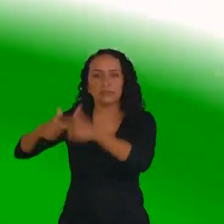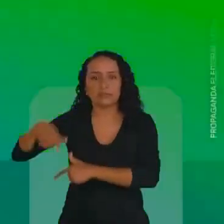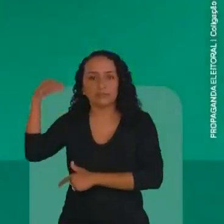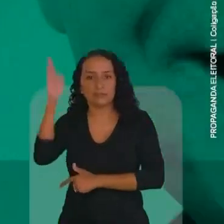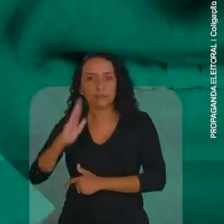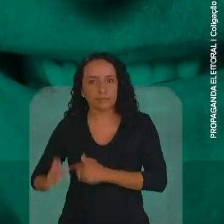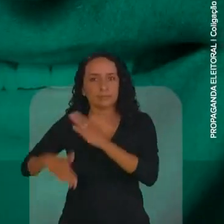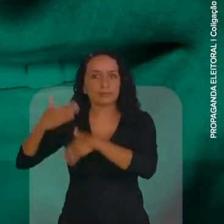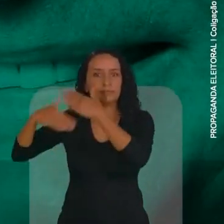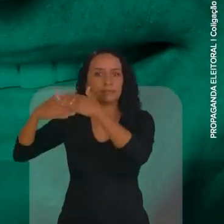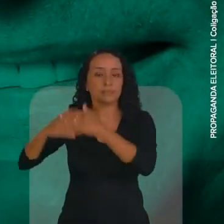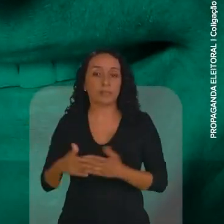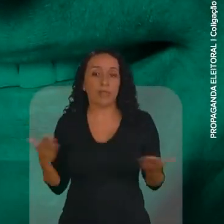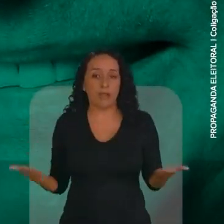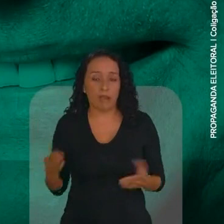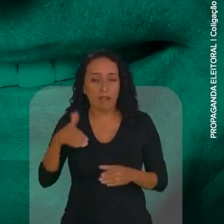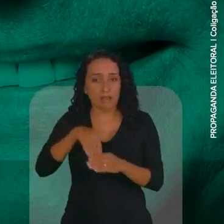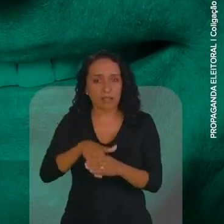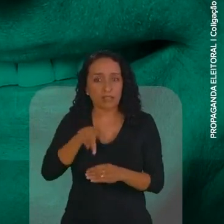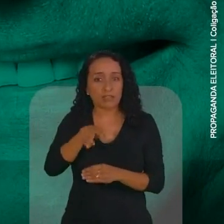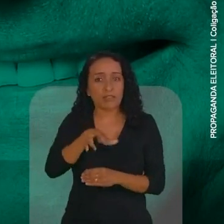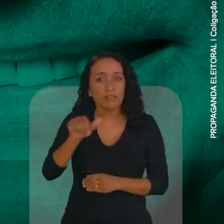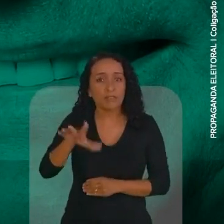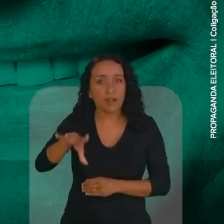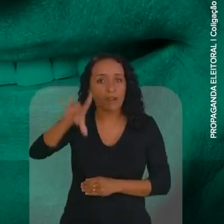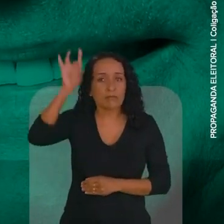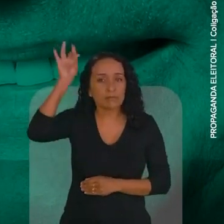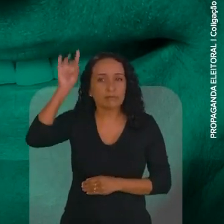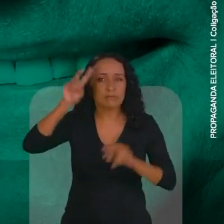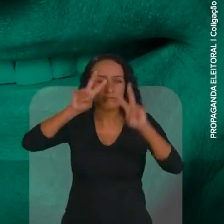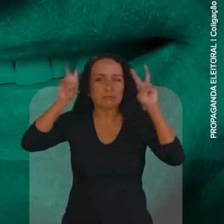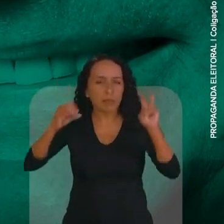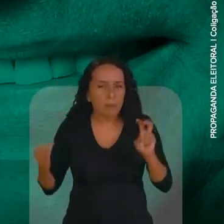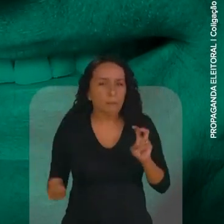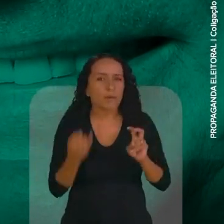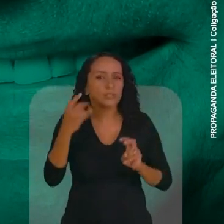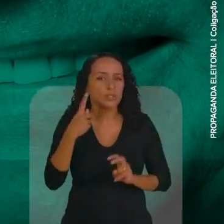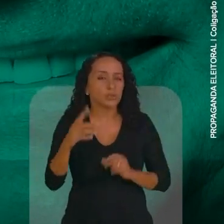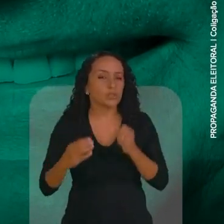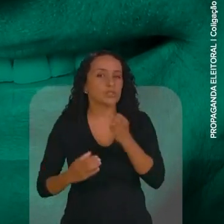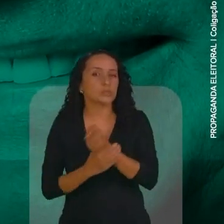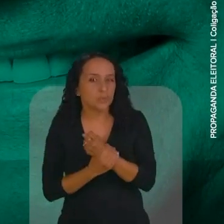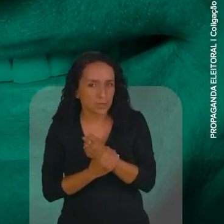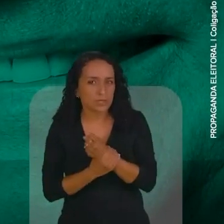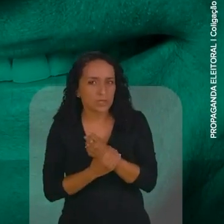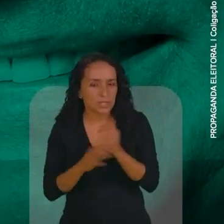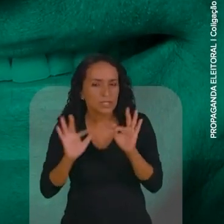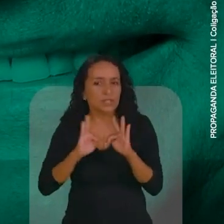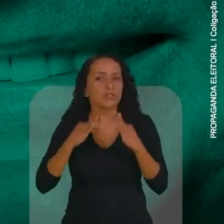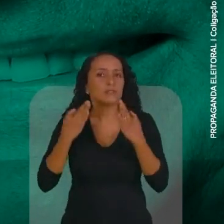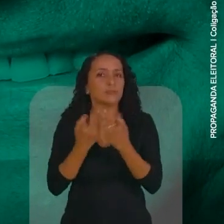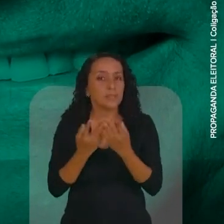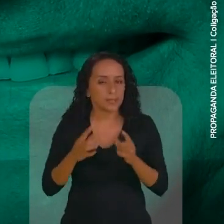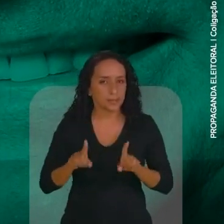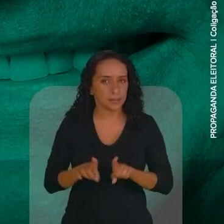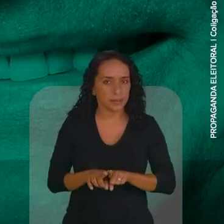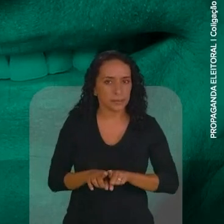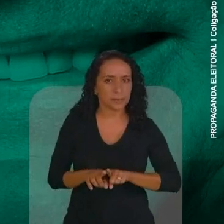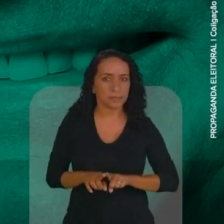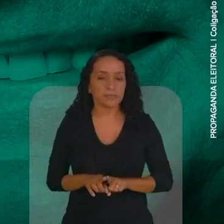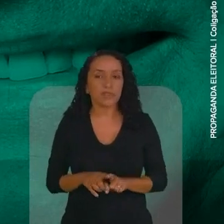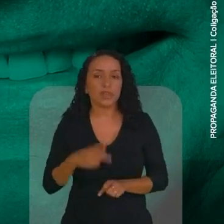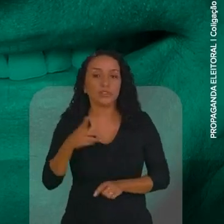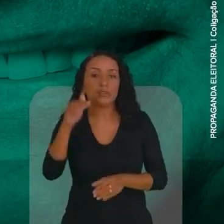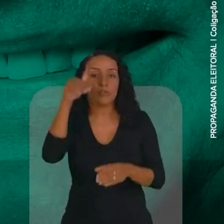o Brasil. Nessa eleição, você vai decidir sobre uma questão muito importante para a sua segurança e para a segurança da sua família.